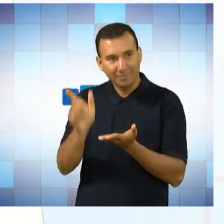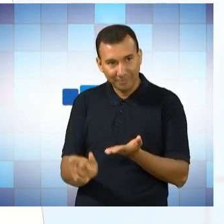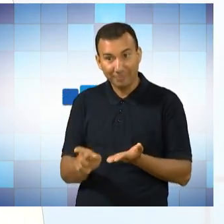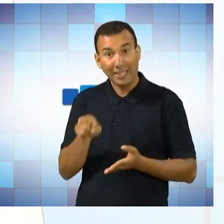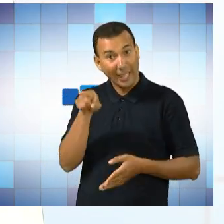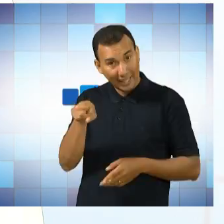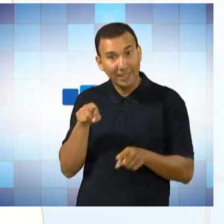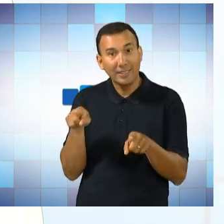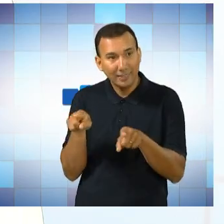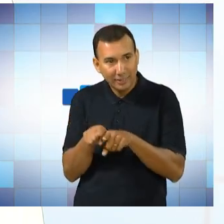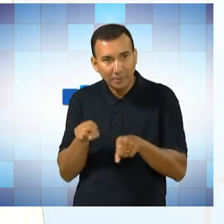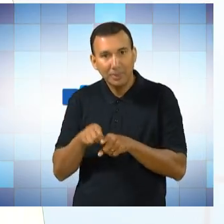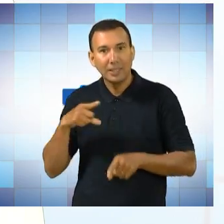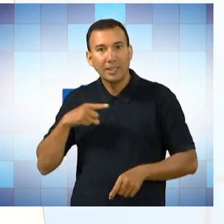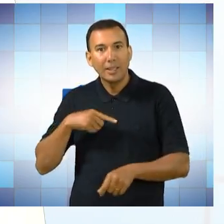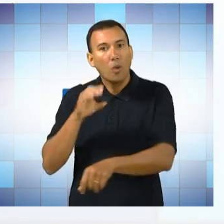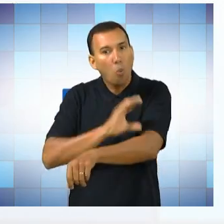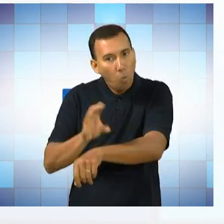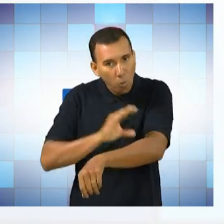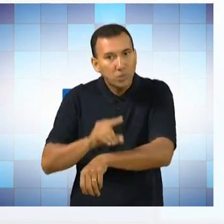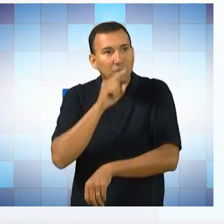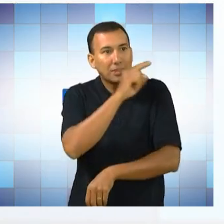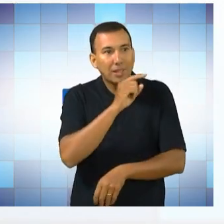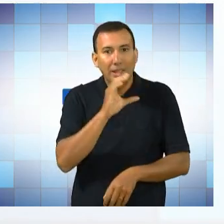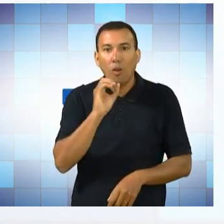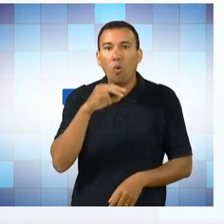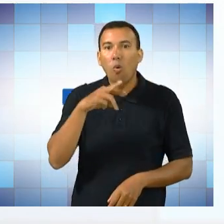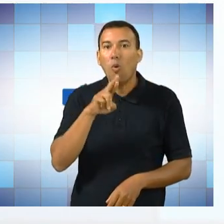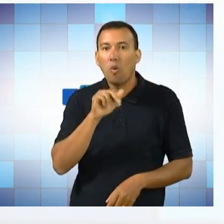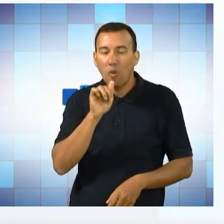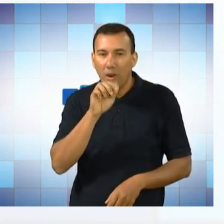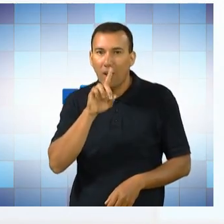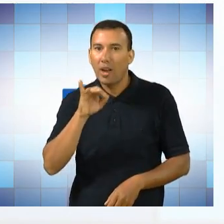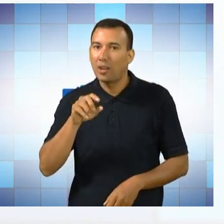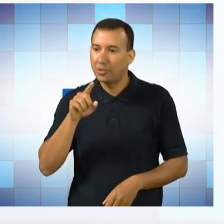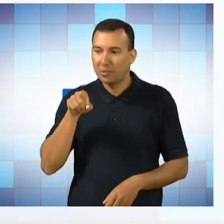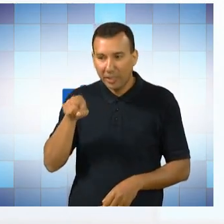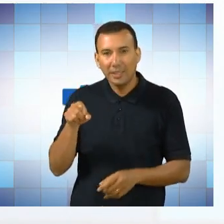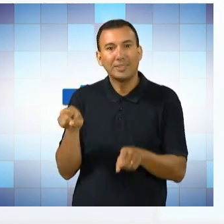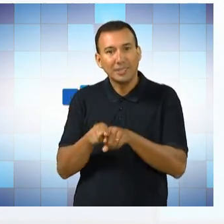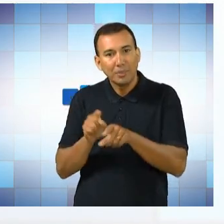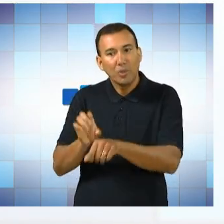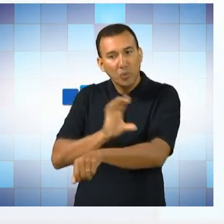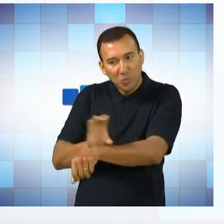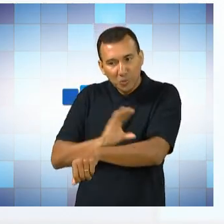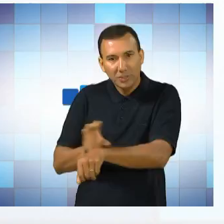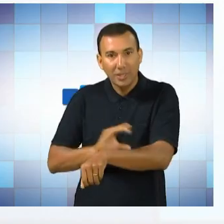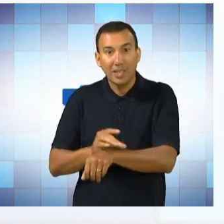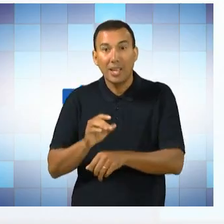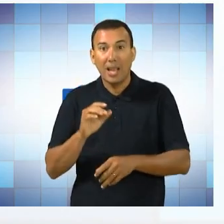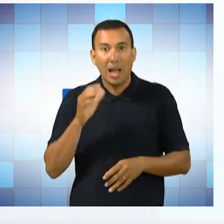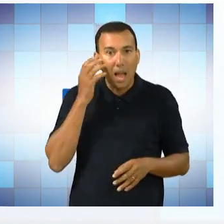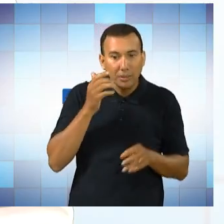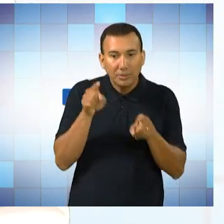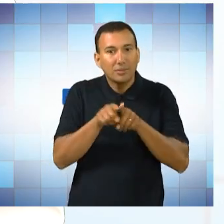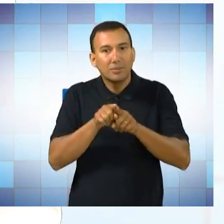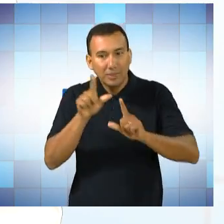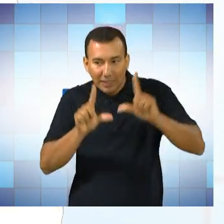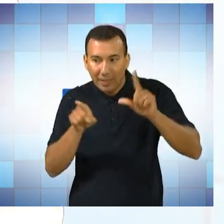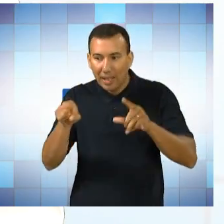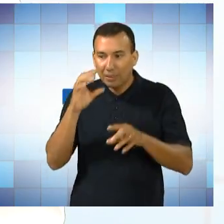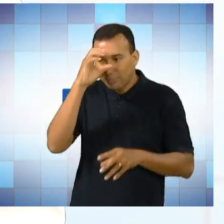está fazendo um curso na Conrádio para radialistas, rádio e TV, para trabalhar com rádio e TV.